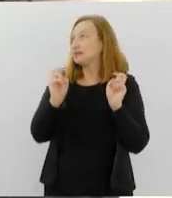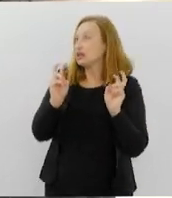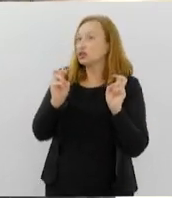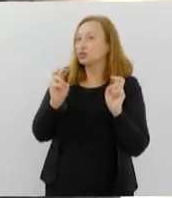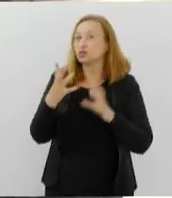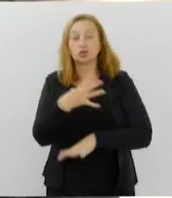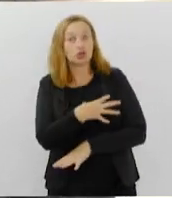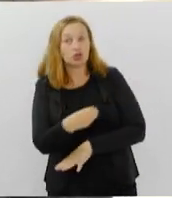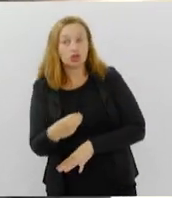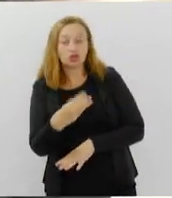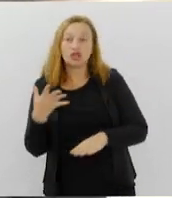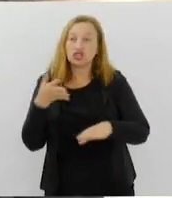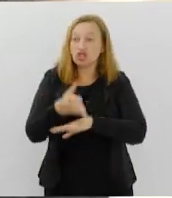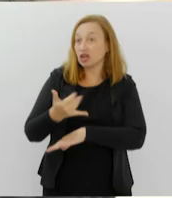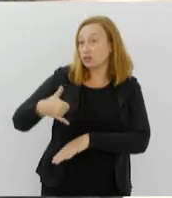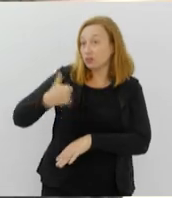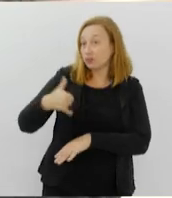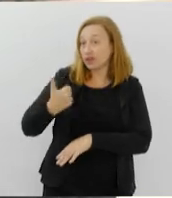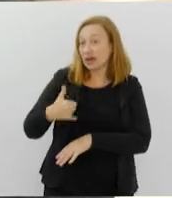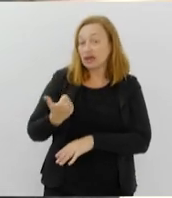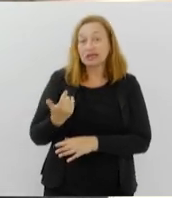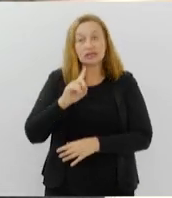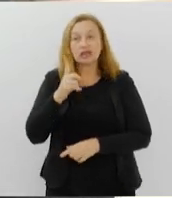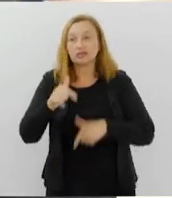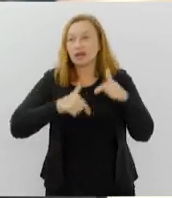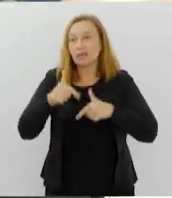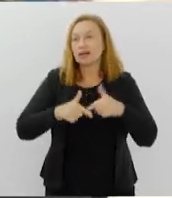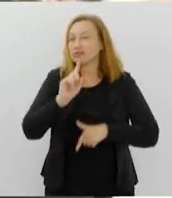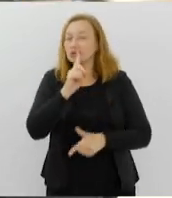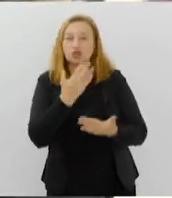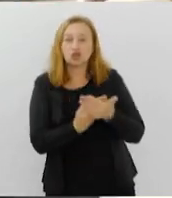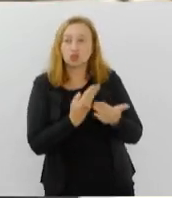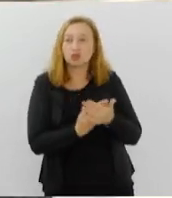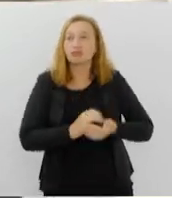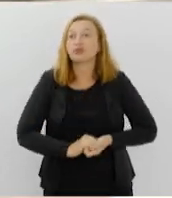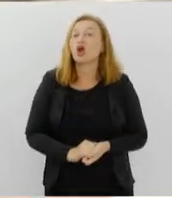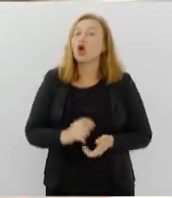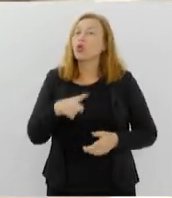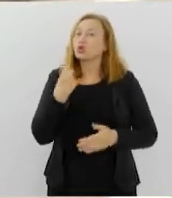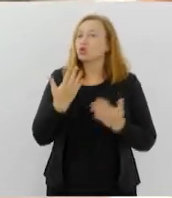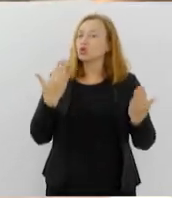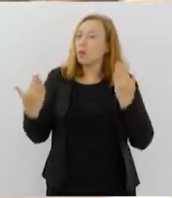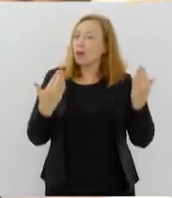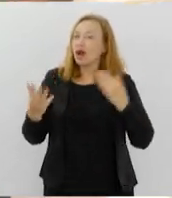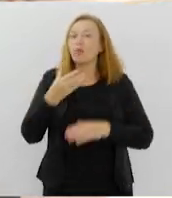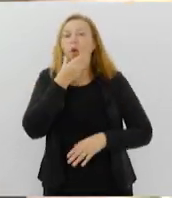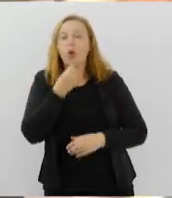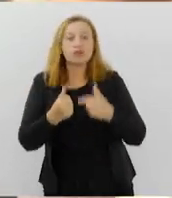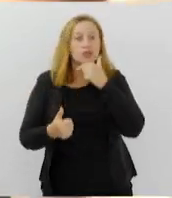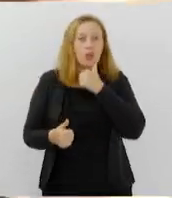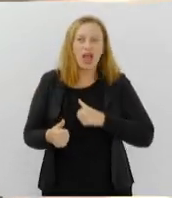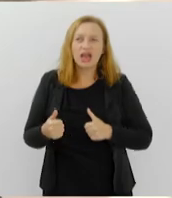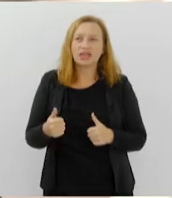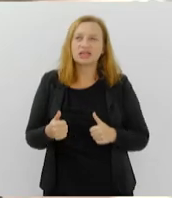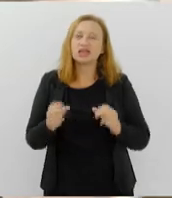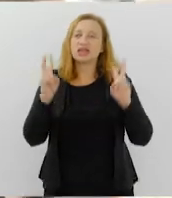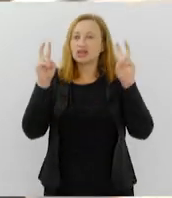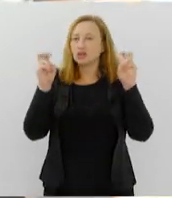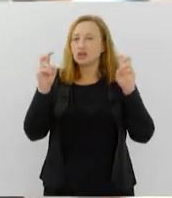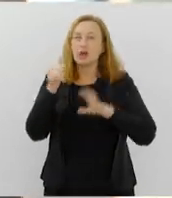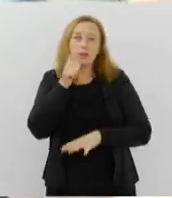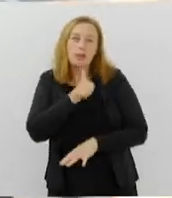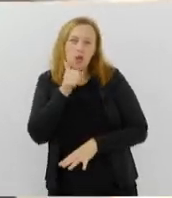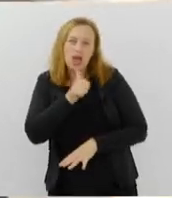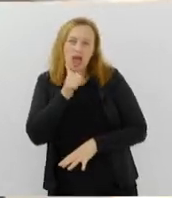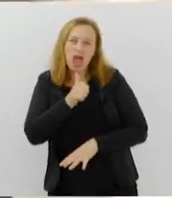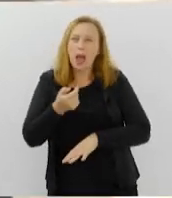os filhos chegam numa certa idade, não trabalham e nem estudam. Quando a gente compara homens e mulheres, a situação para as mulheres é